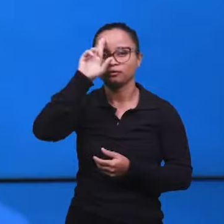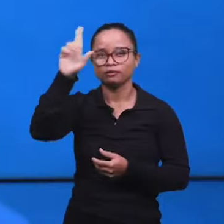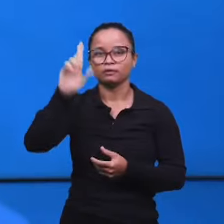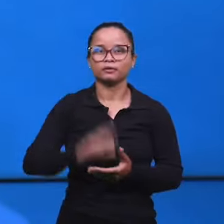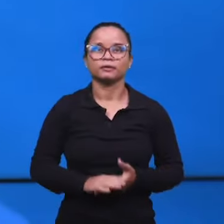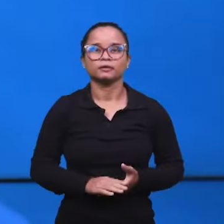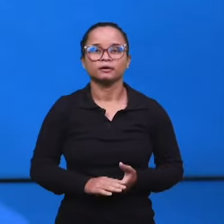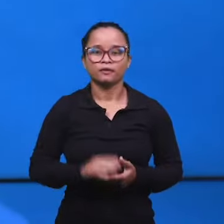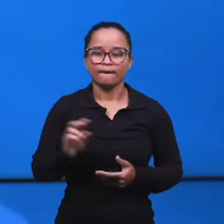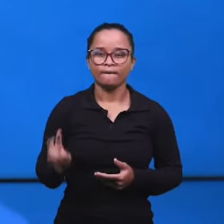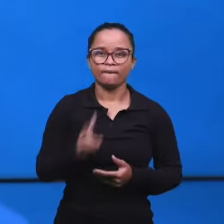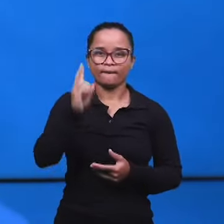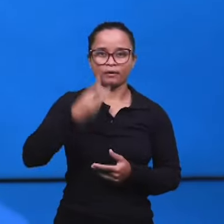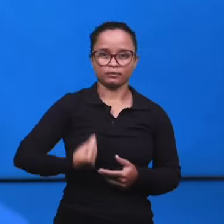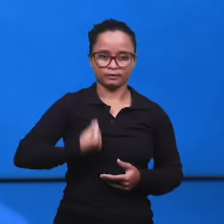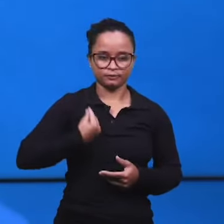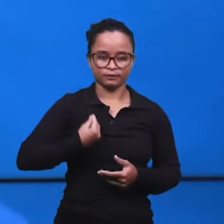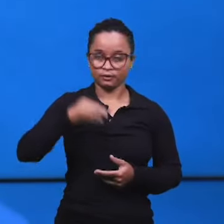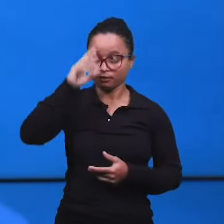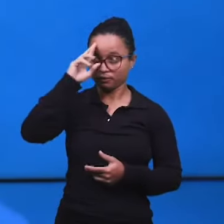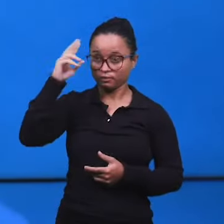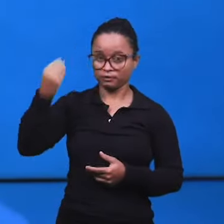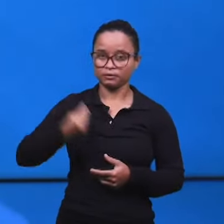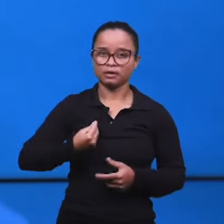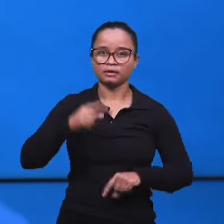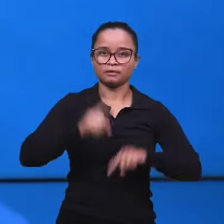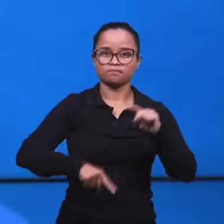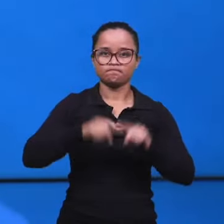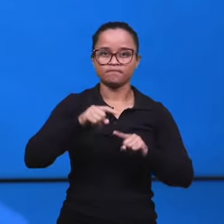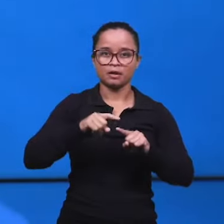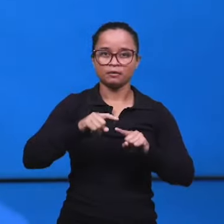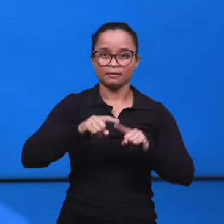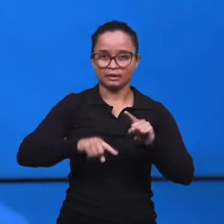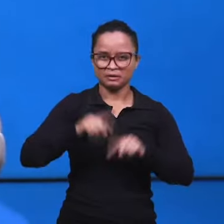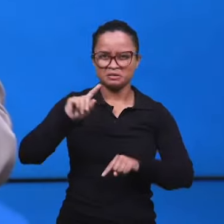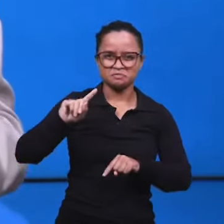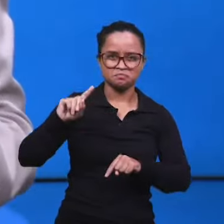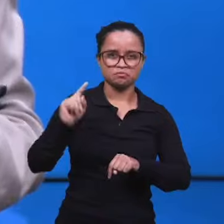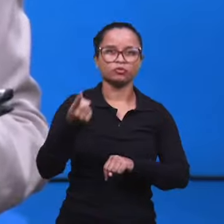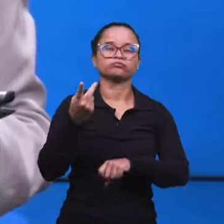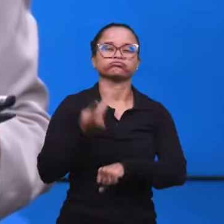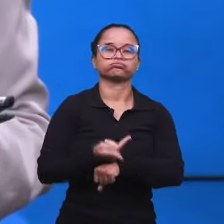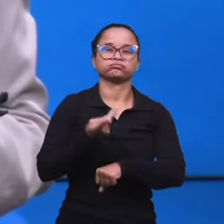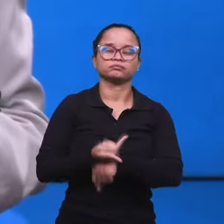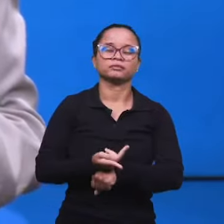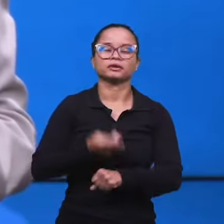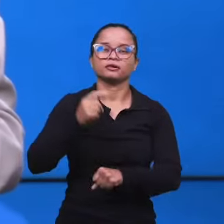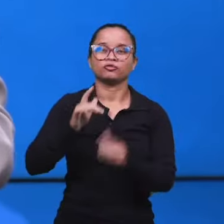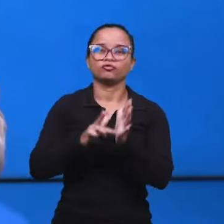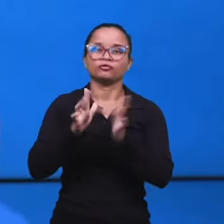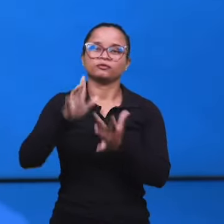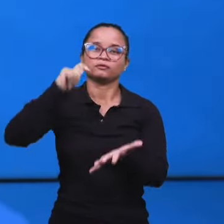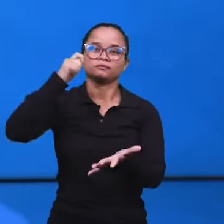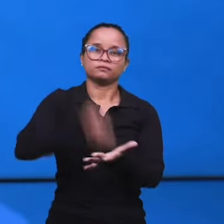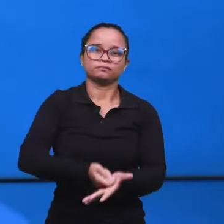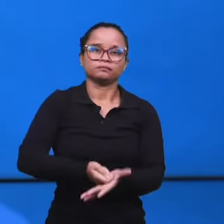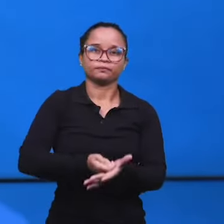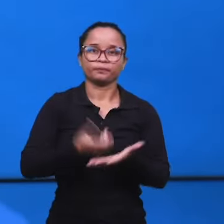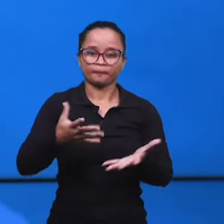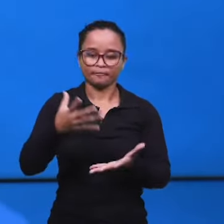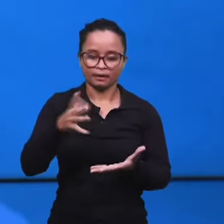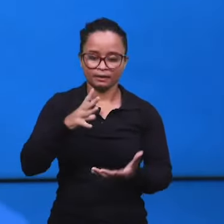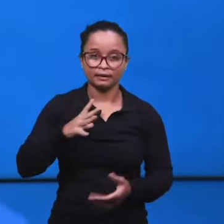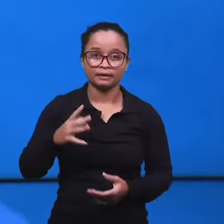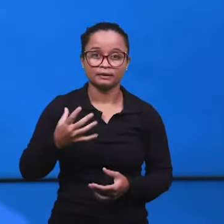o senhor o valor da vida que ele nos deu, né, as mil peças de prata, foi o preço que Jesus pagou e essa redenção foi a